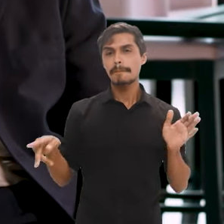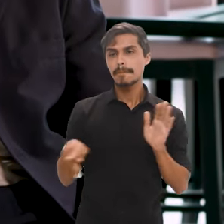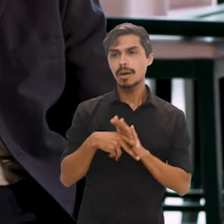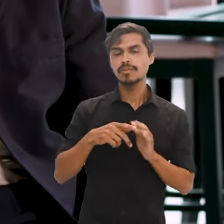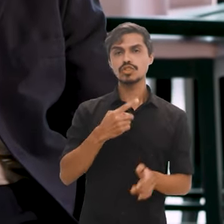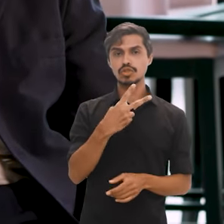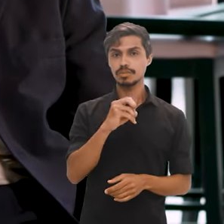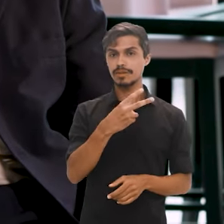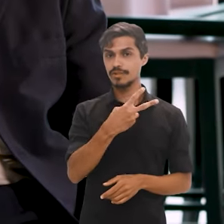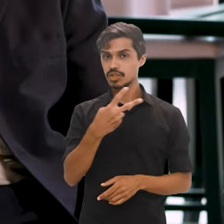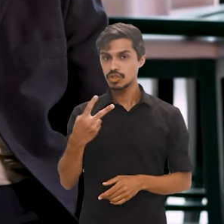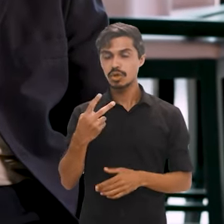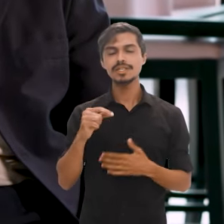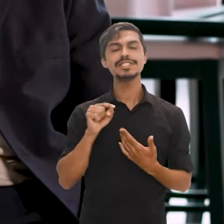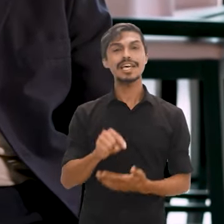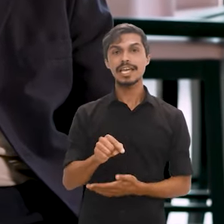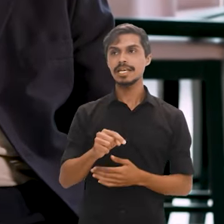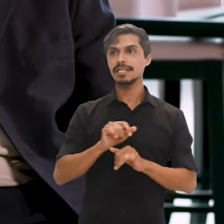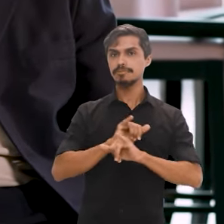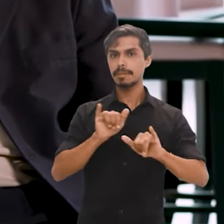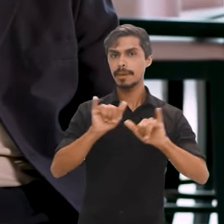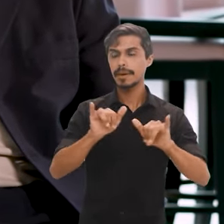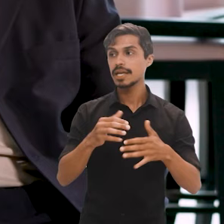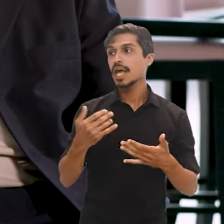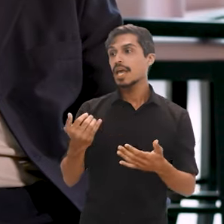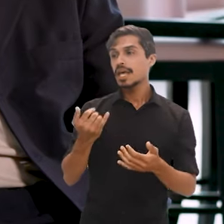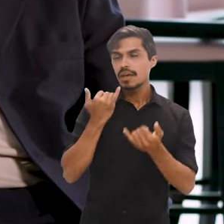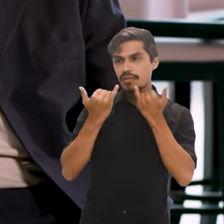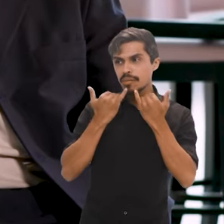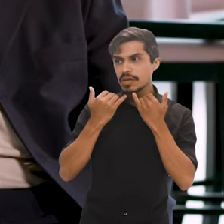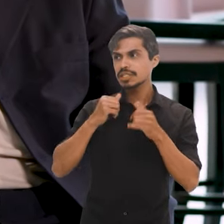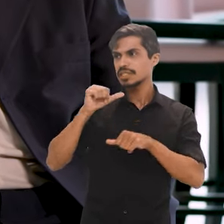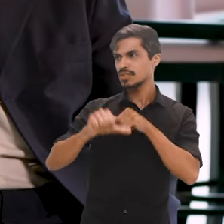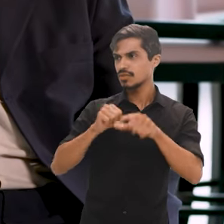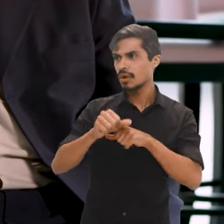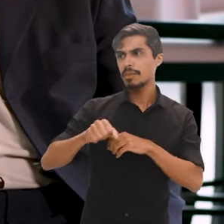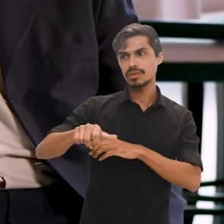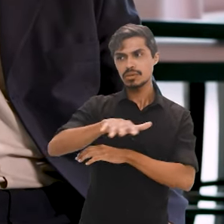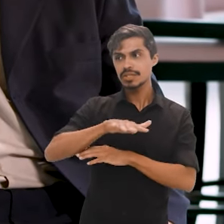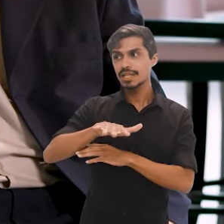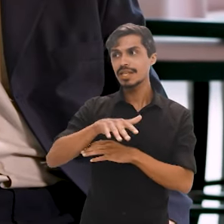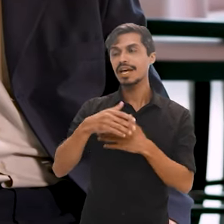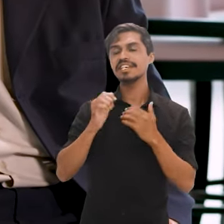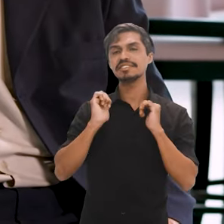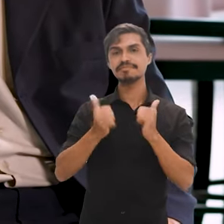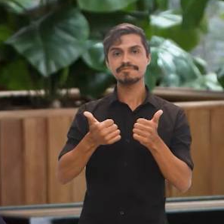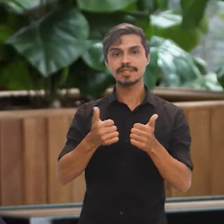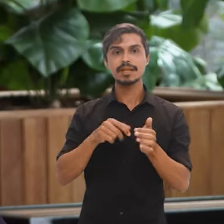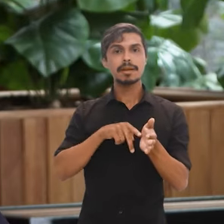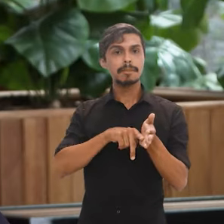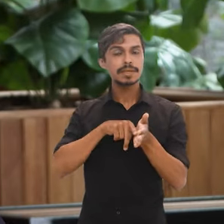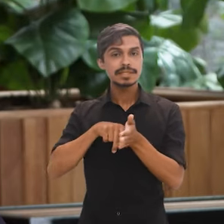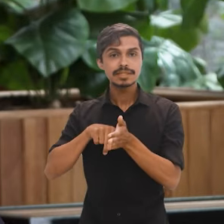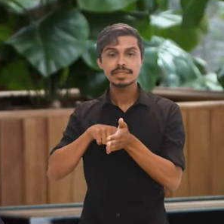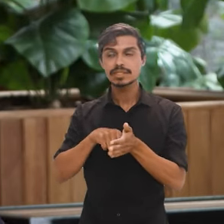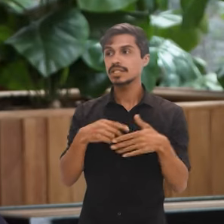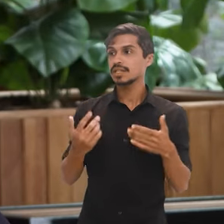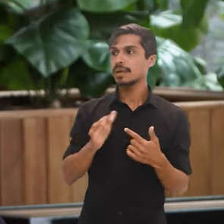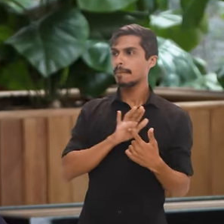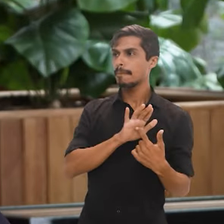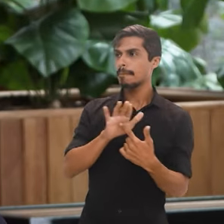2022 divulgado. São dados que servem de transformadores sociais. Pesquisas que